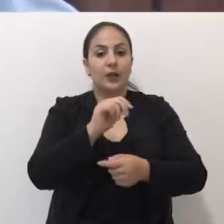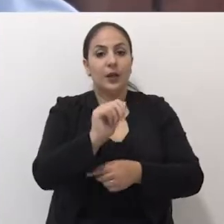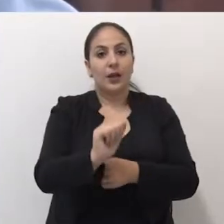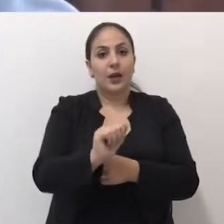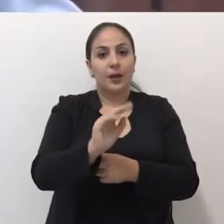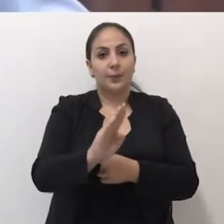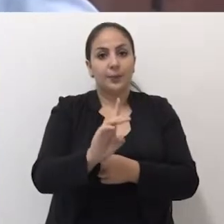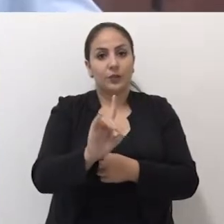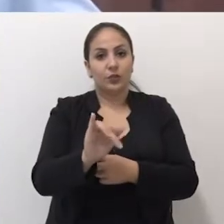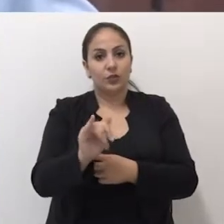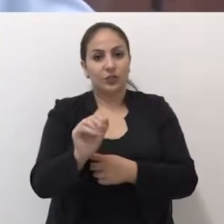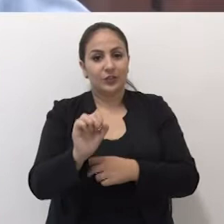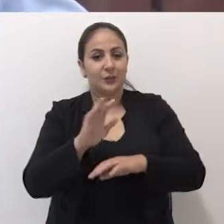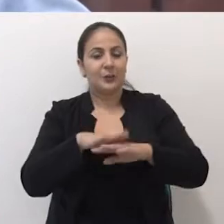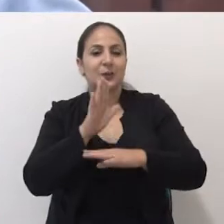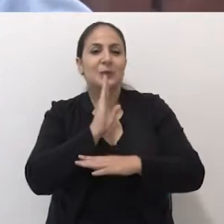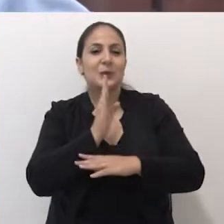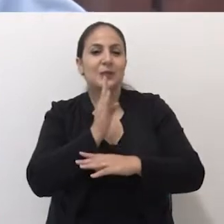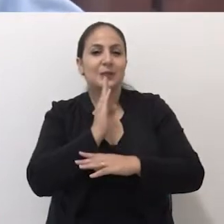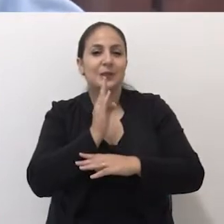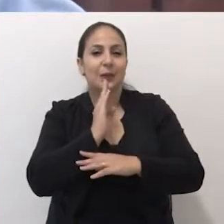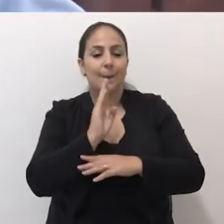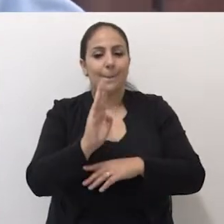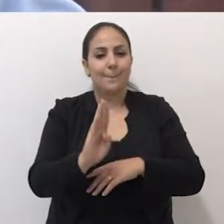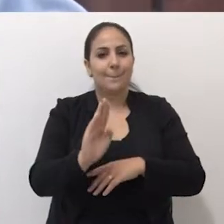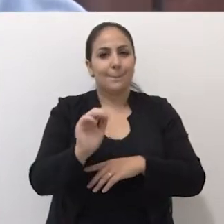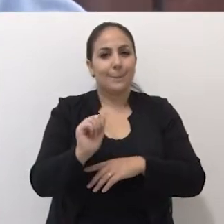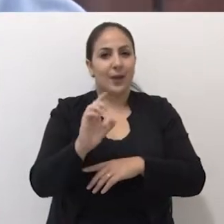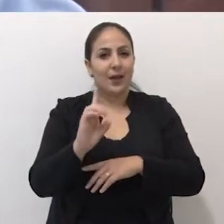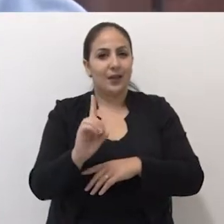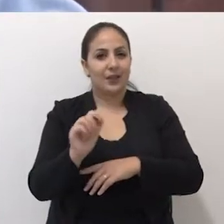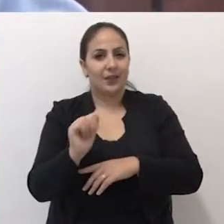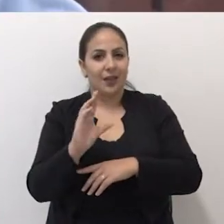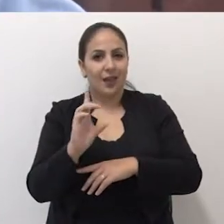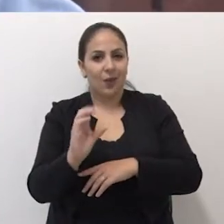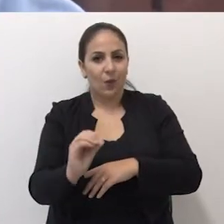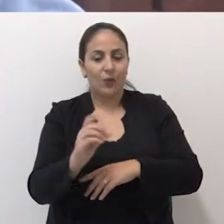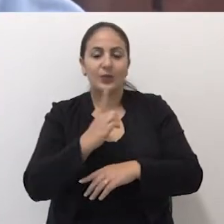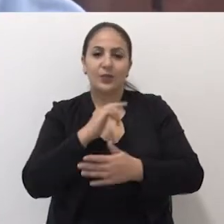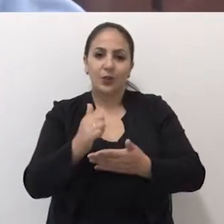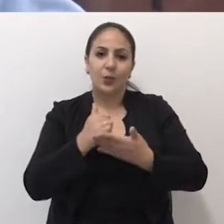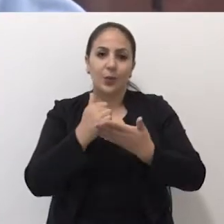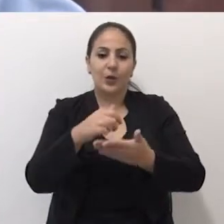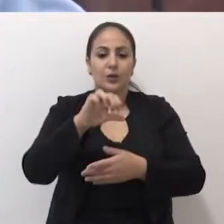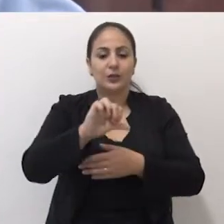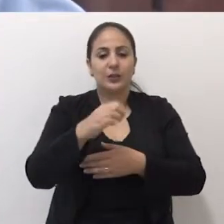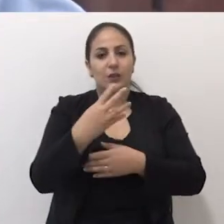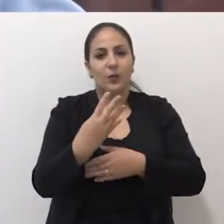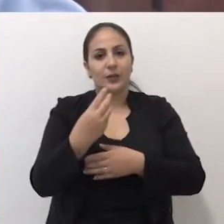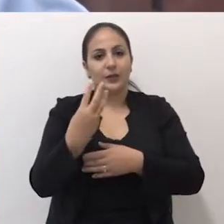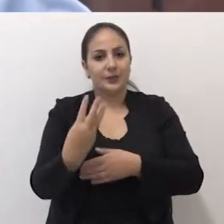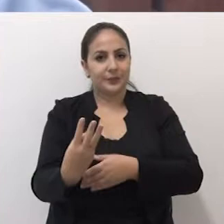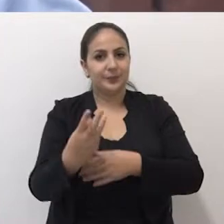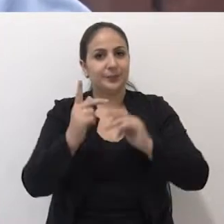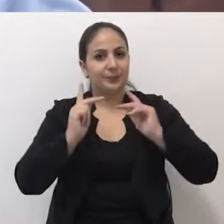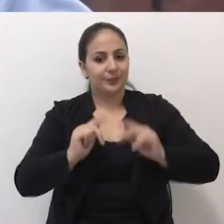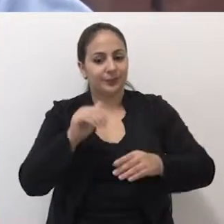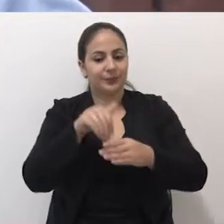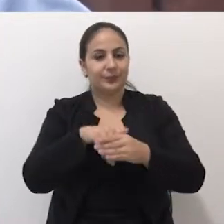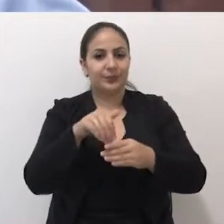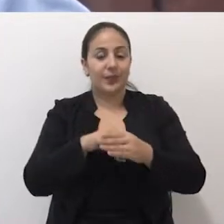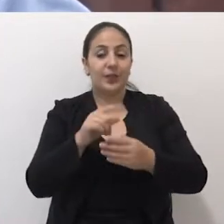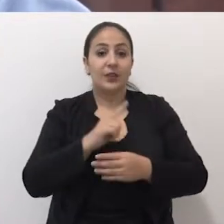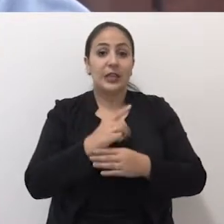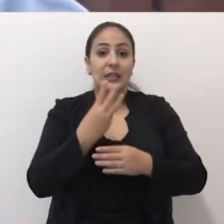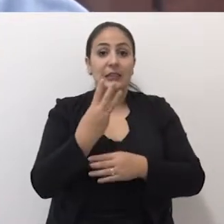Abdias Franco, mais conhecido como Badaco, conquistou o apoio de 943 eleitores e